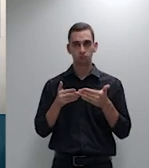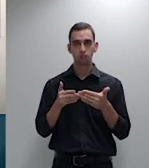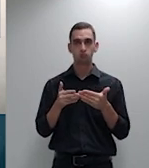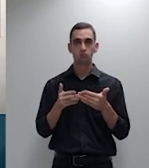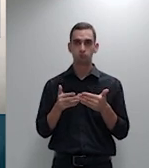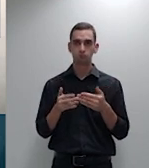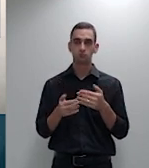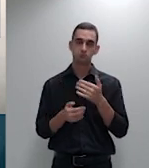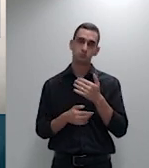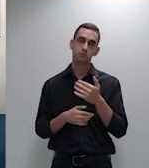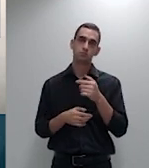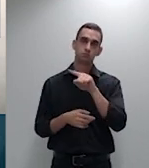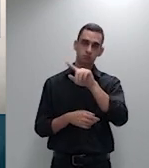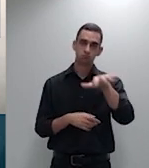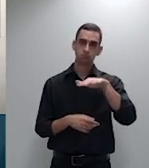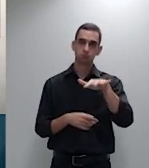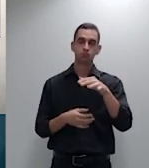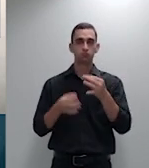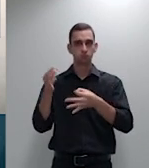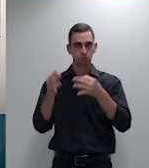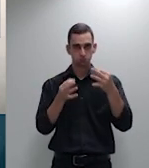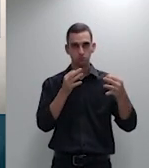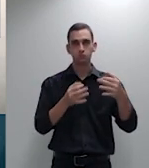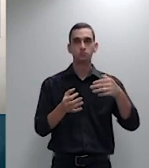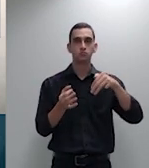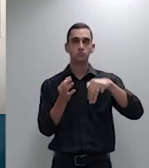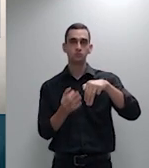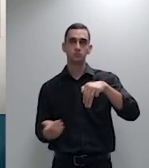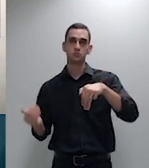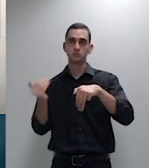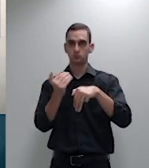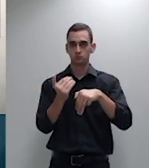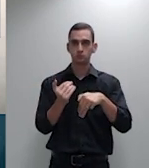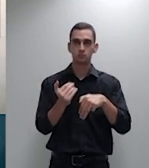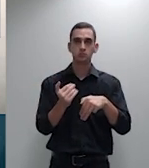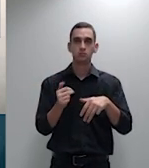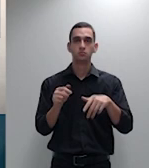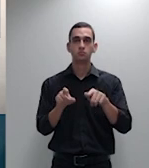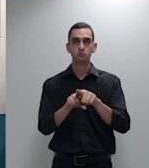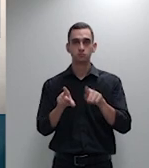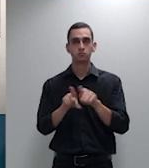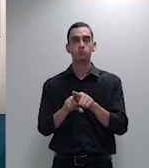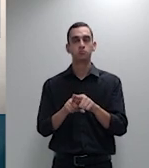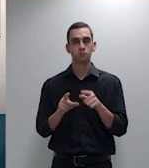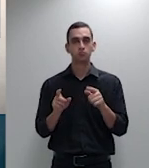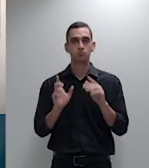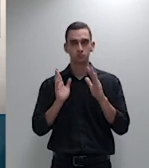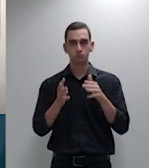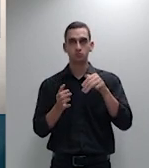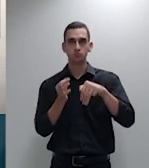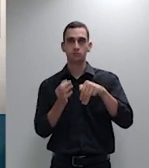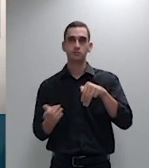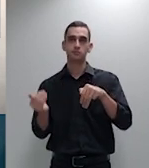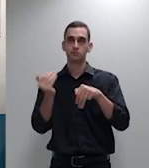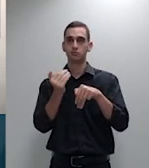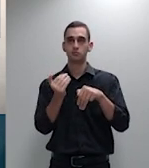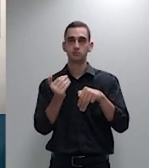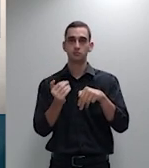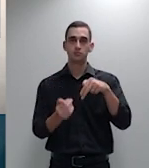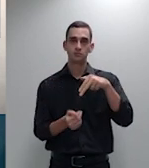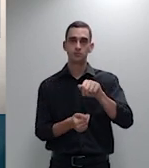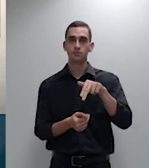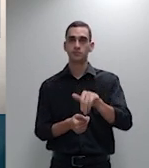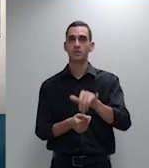dos eminentes julgadores a eminente e aguerrida e comprometida ministra Fátima Nancy Andrig pelos